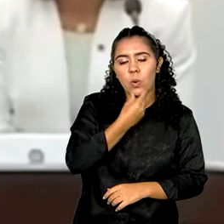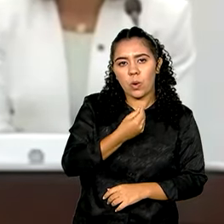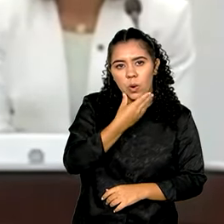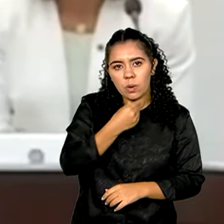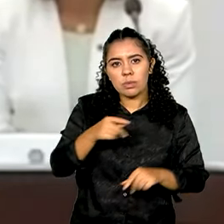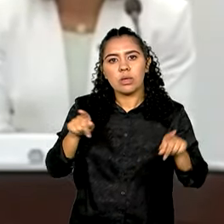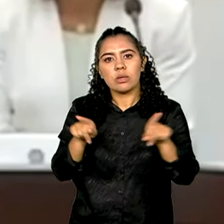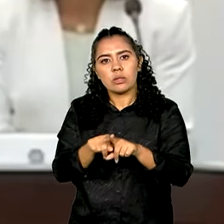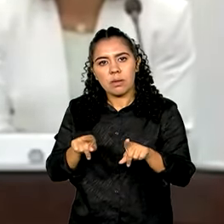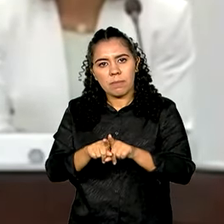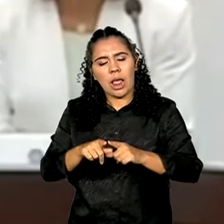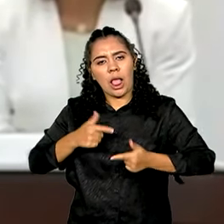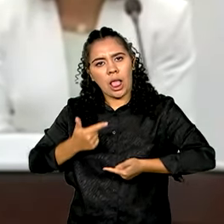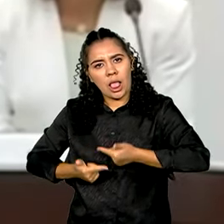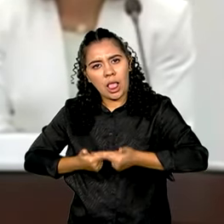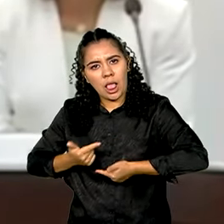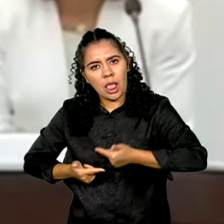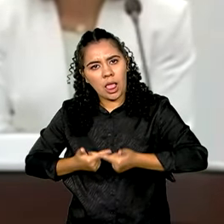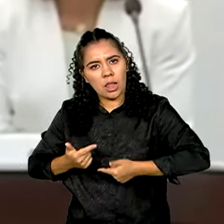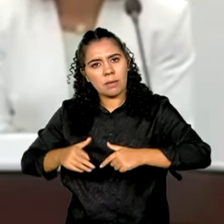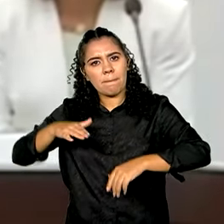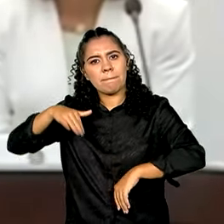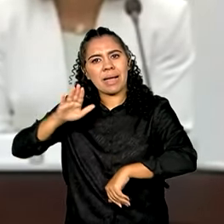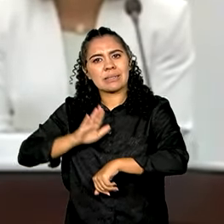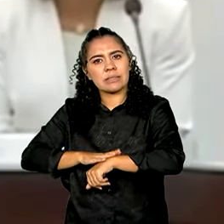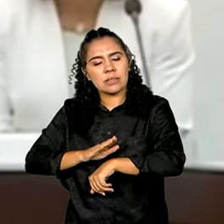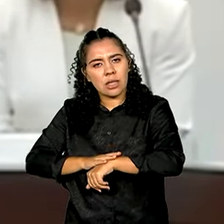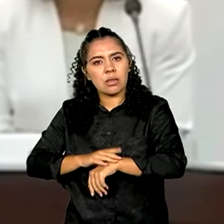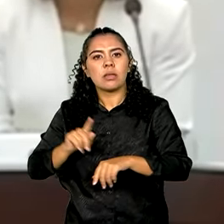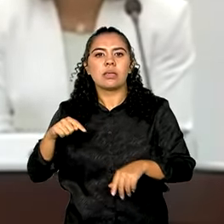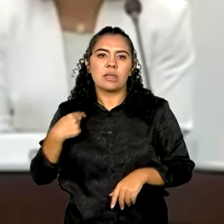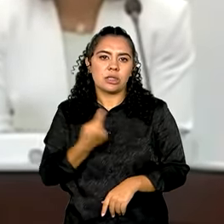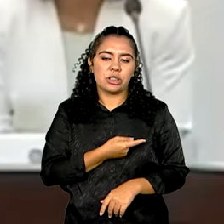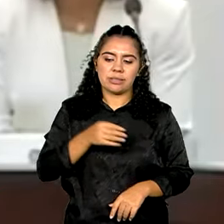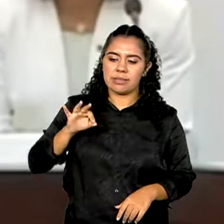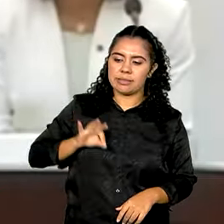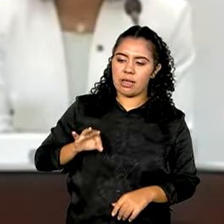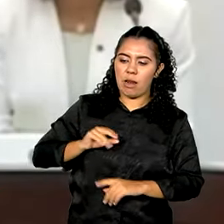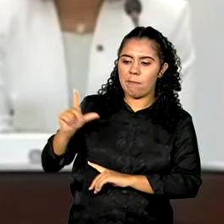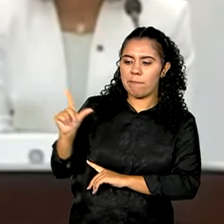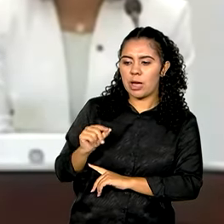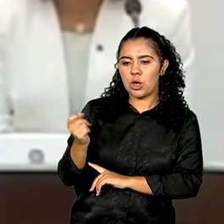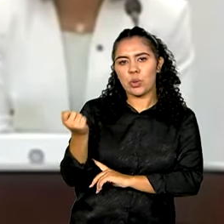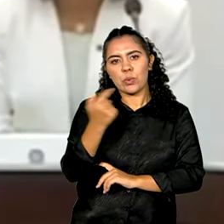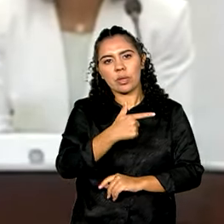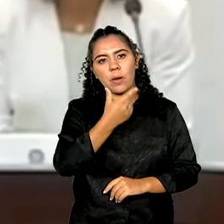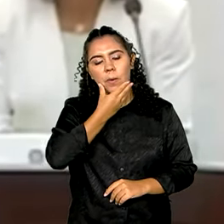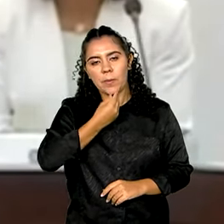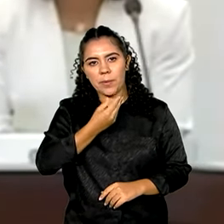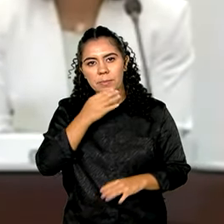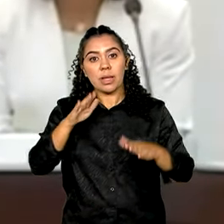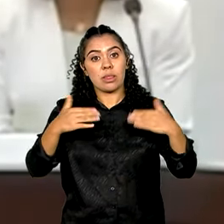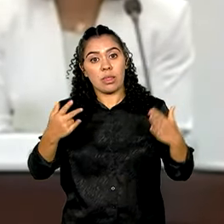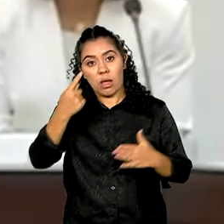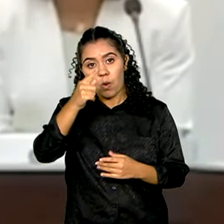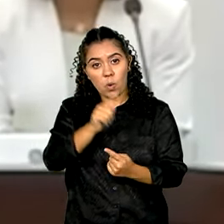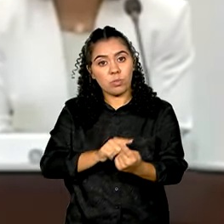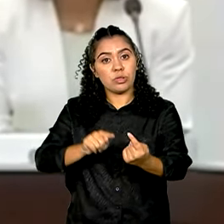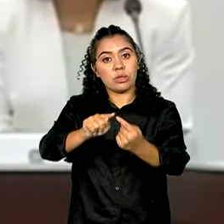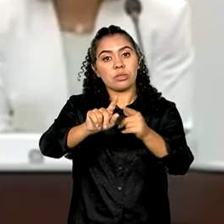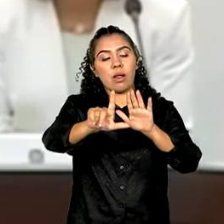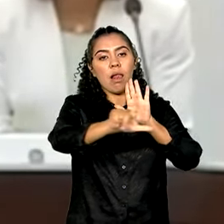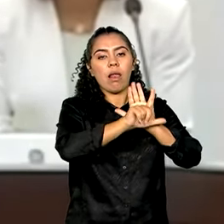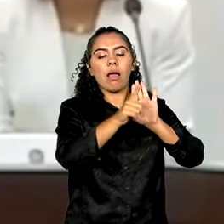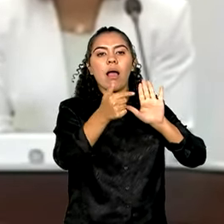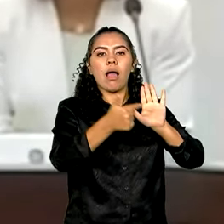dedicação ao trabalho e a gente ainda recebe um salário menor do que os homens. Então, a ideia da lei era